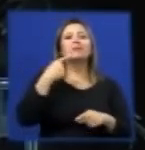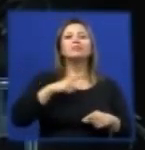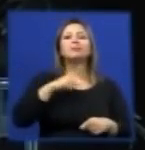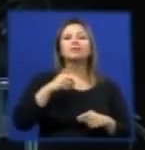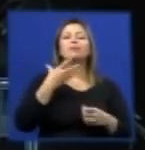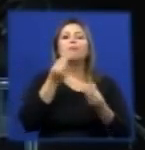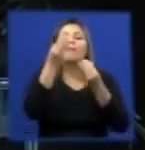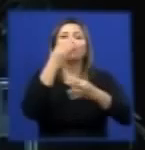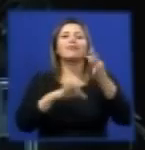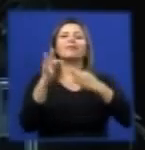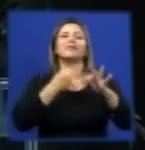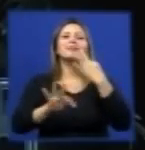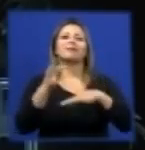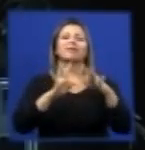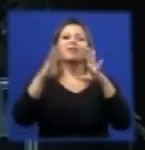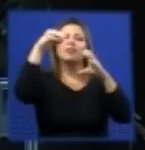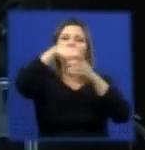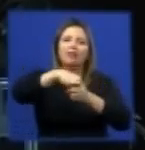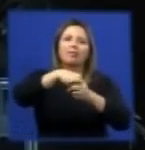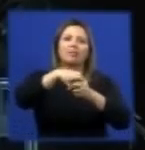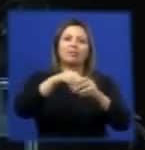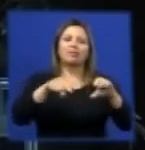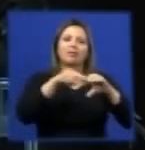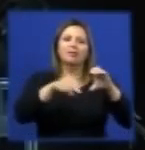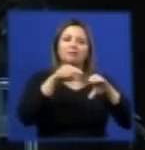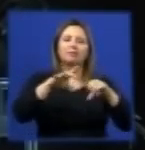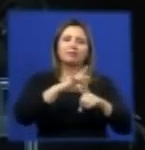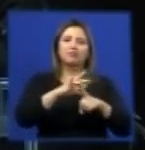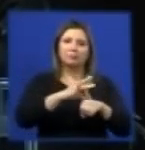investimento nesse produto de alta tecnologia.